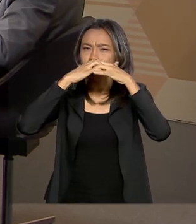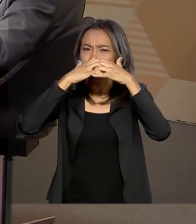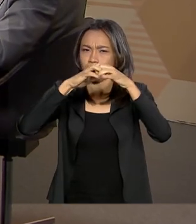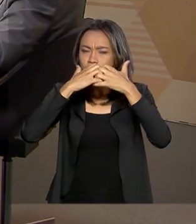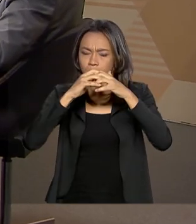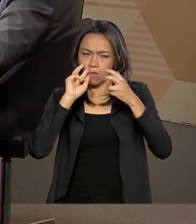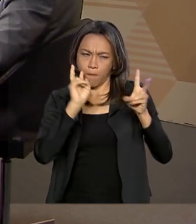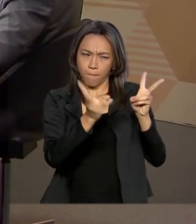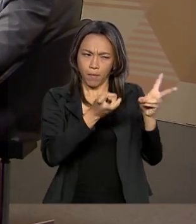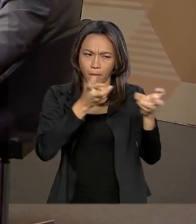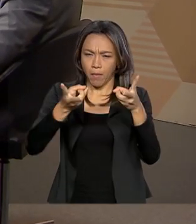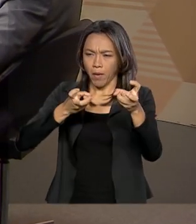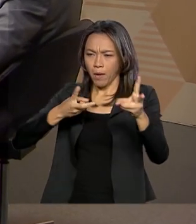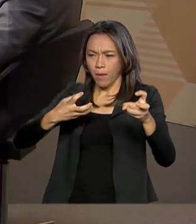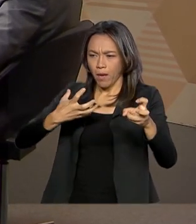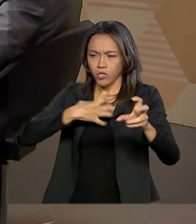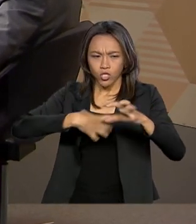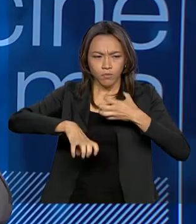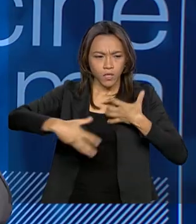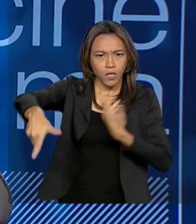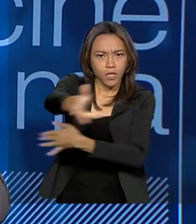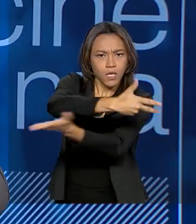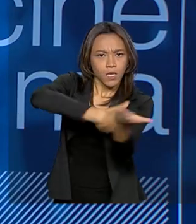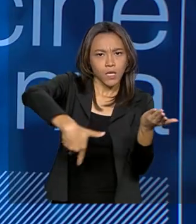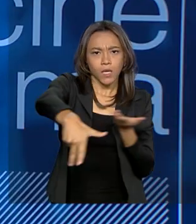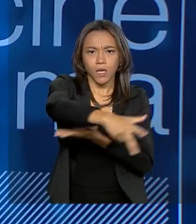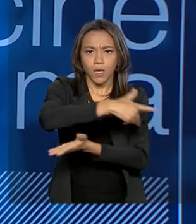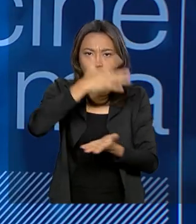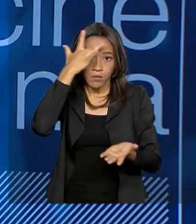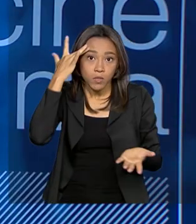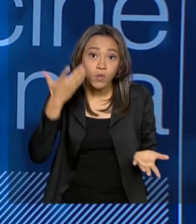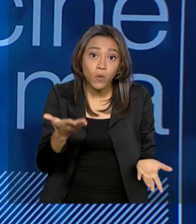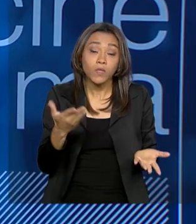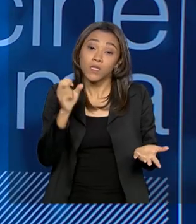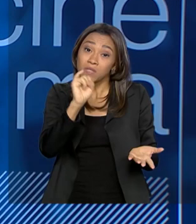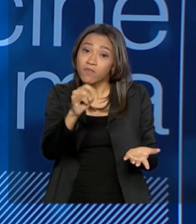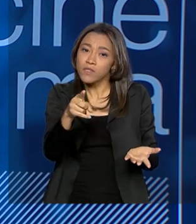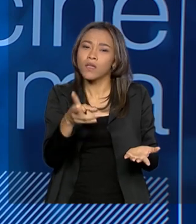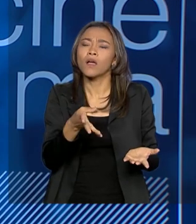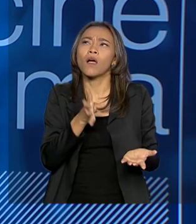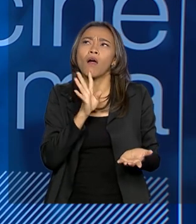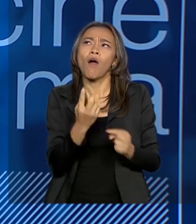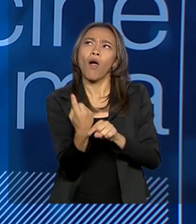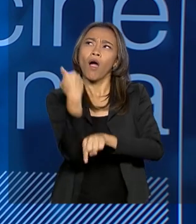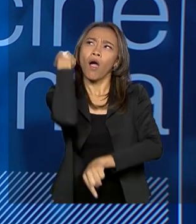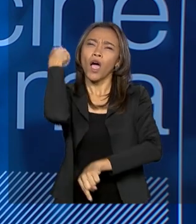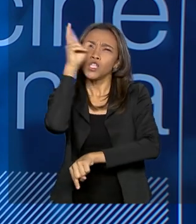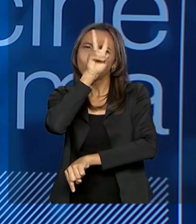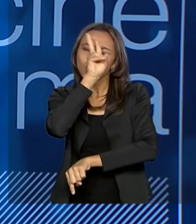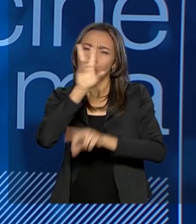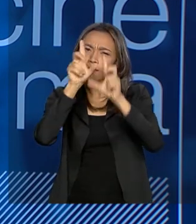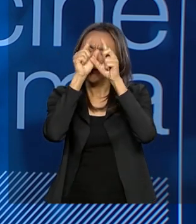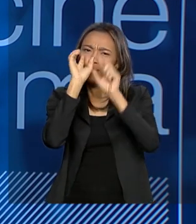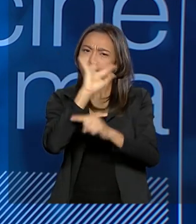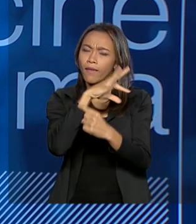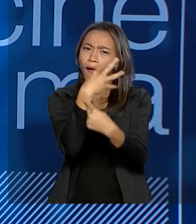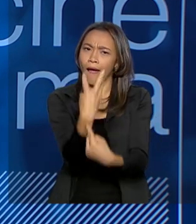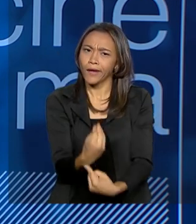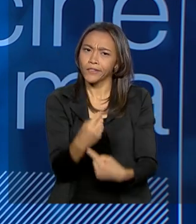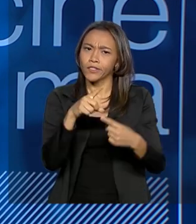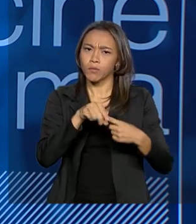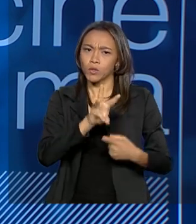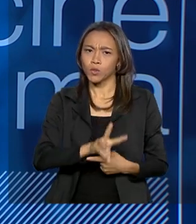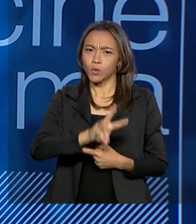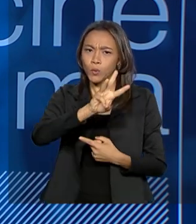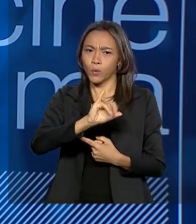sensibilidade coletiva daquelas pessoas. Então, se você for olhar para a história da arte e perceber que nós só temos William Shakespeare,